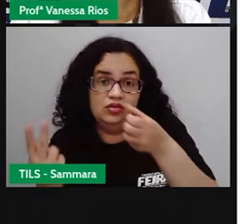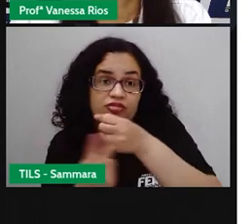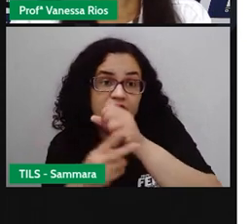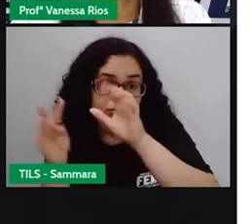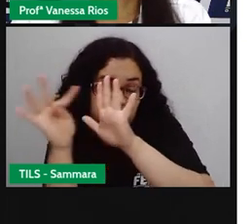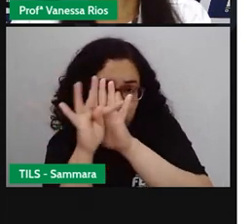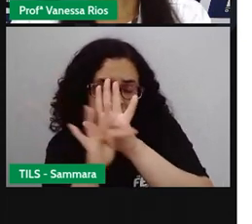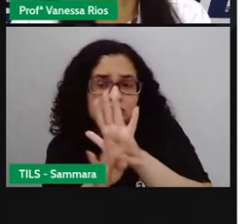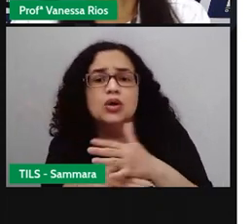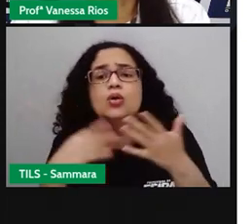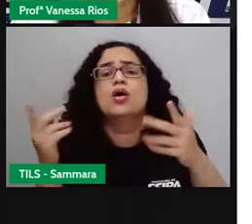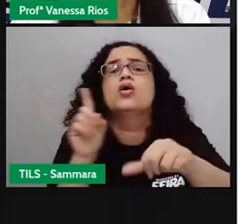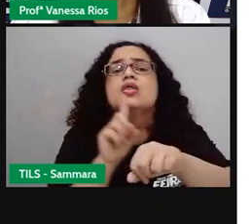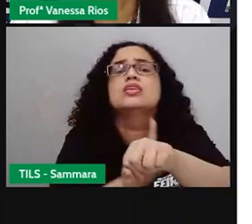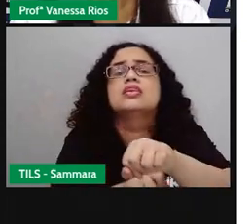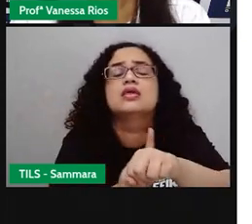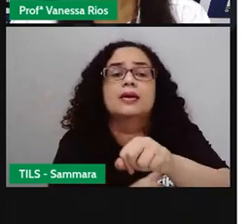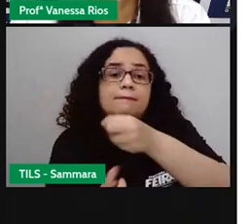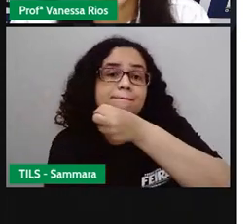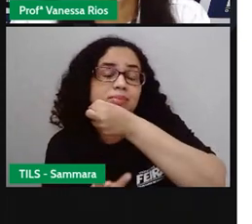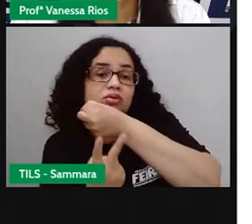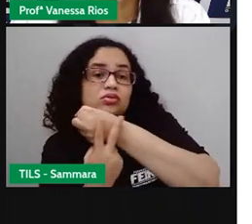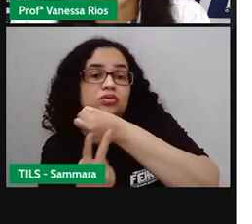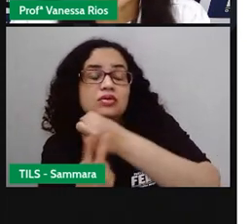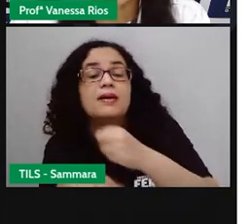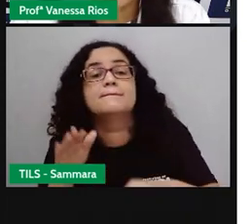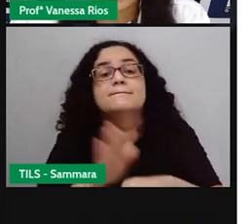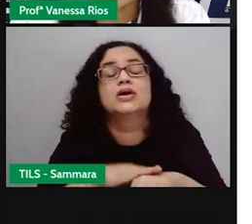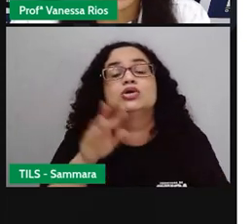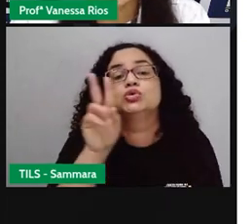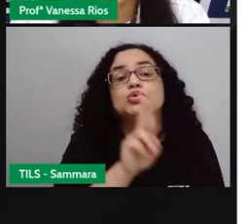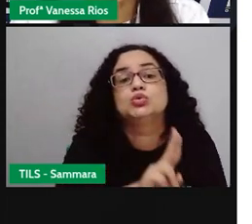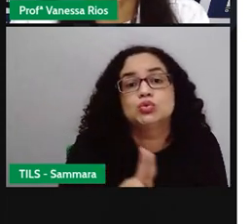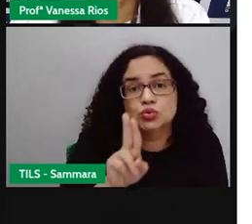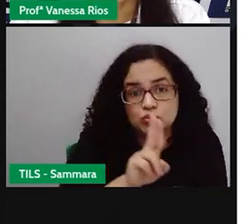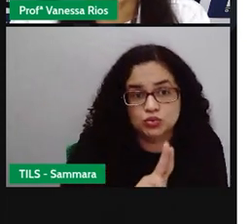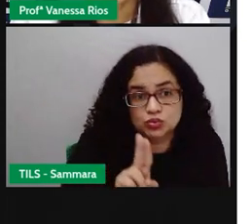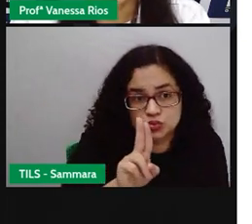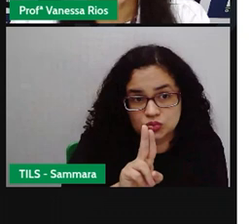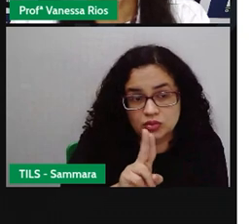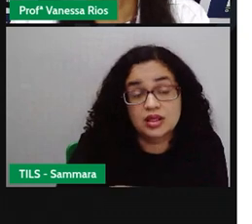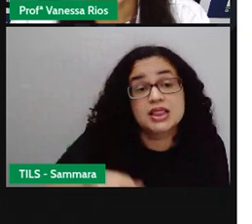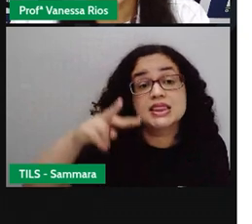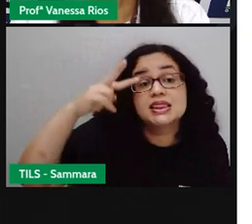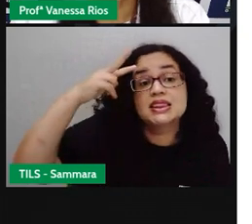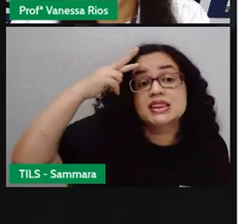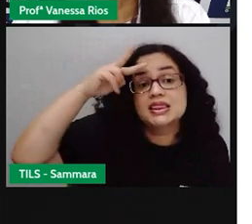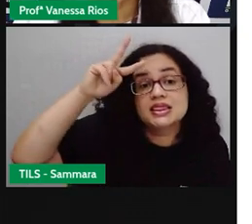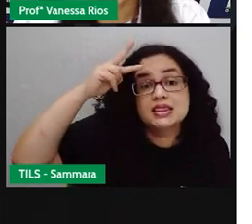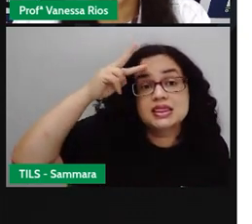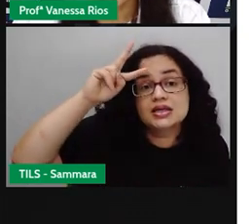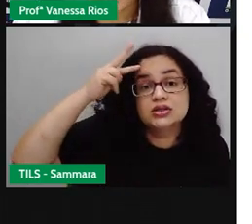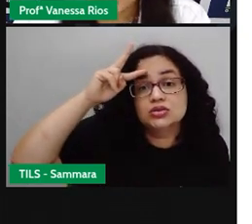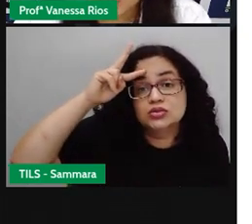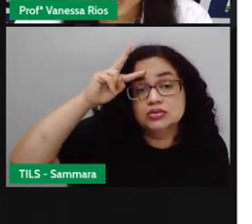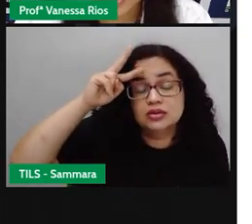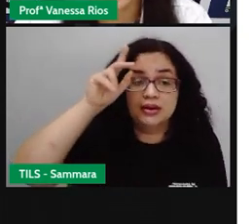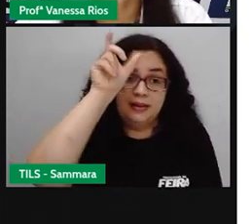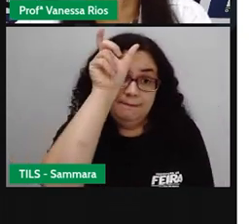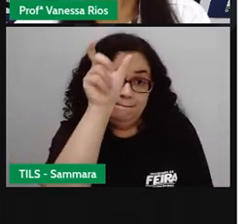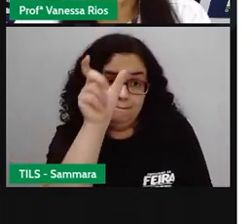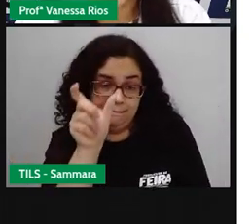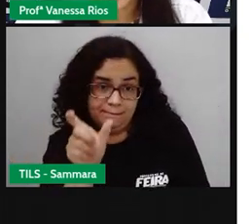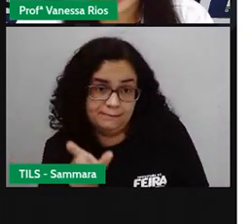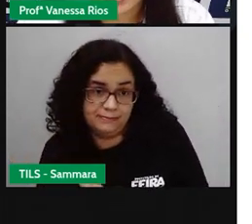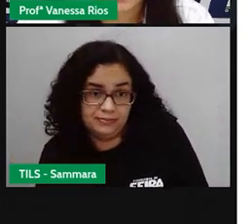Que tempo verbal foi mais usado pelo narrador? Lembrando aí que o narrador é um narrador personagem,